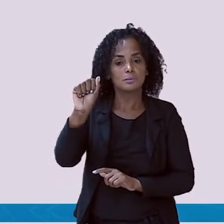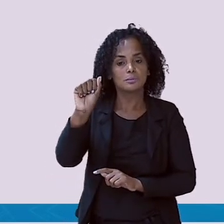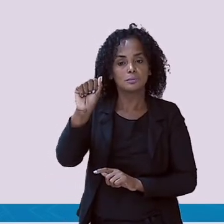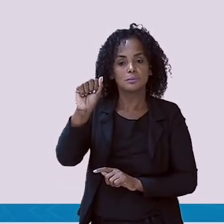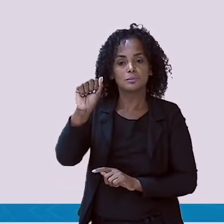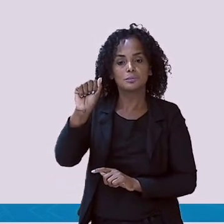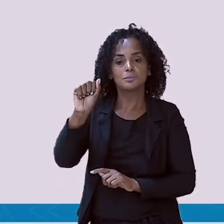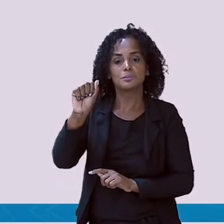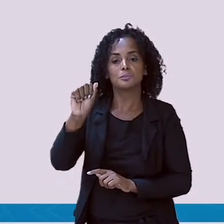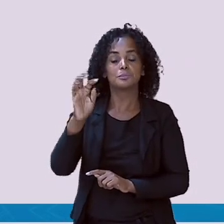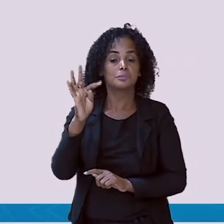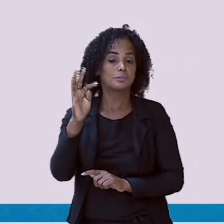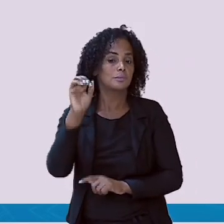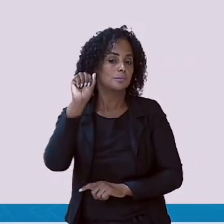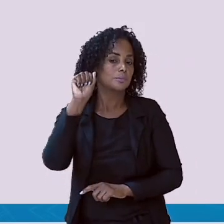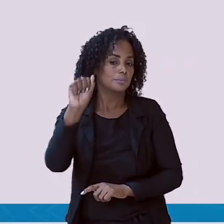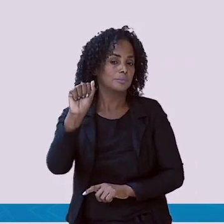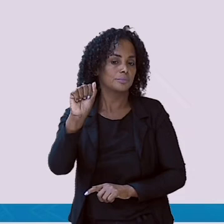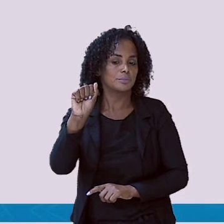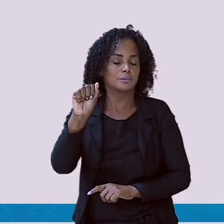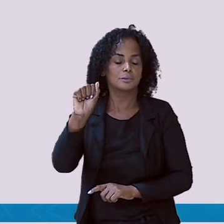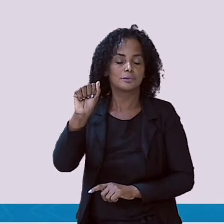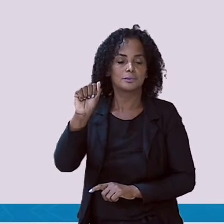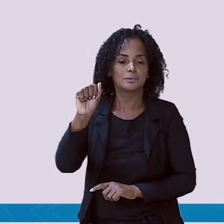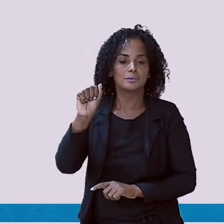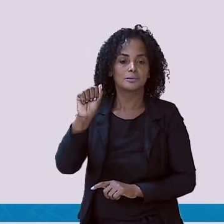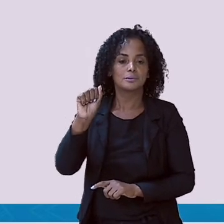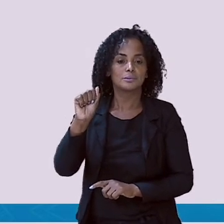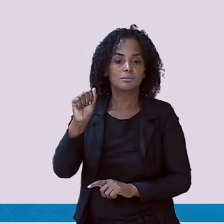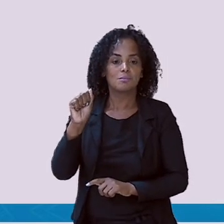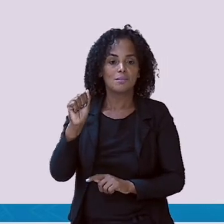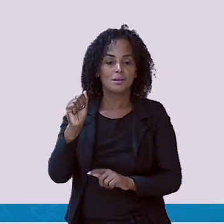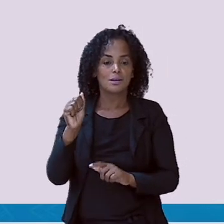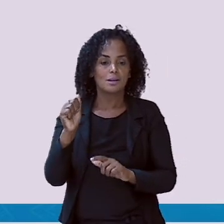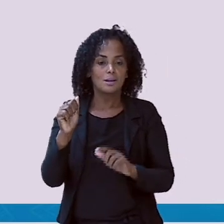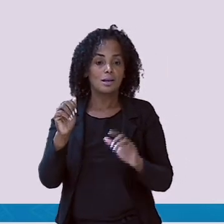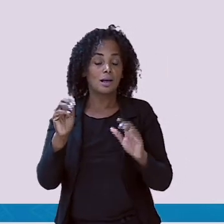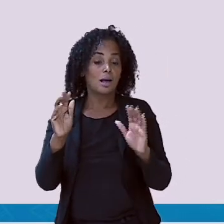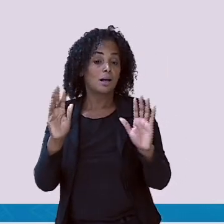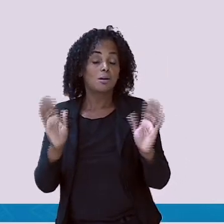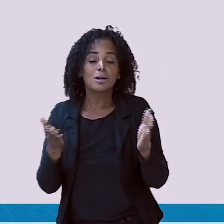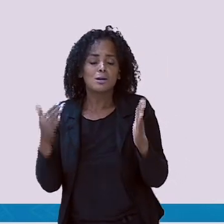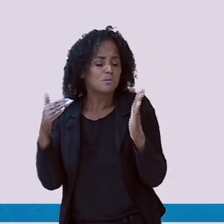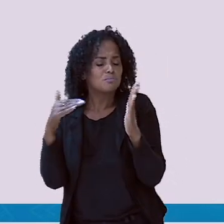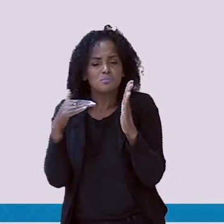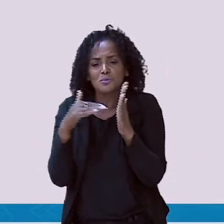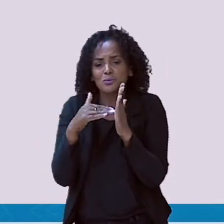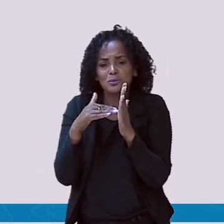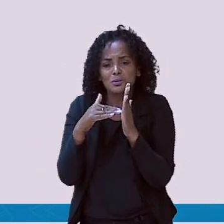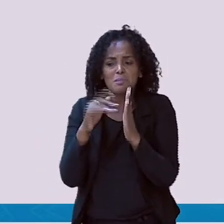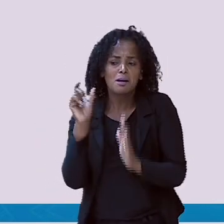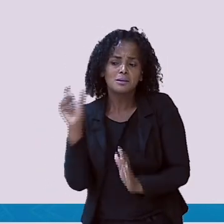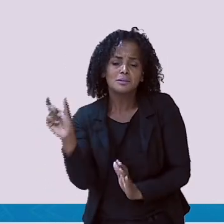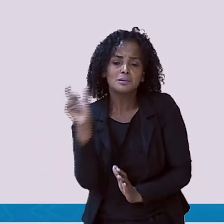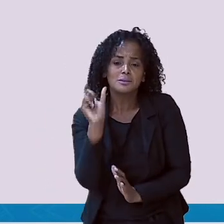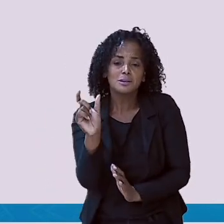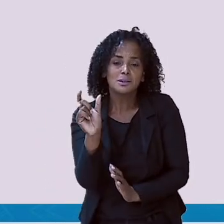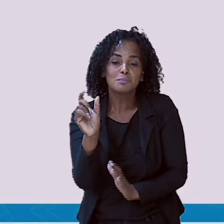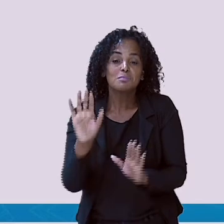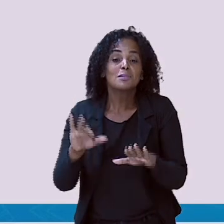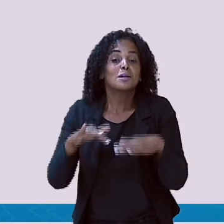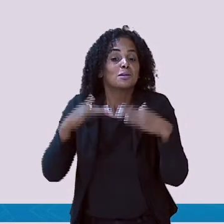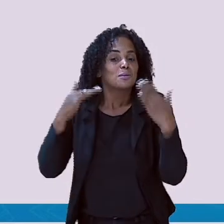Tá. Muito bem. Agora, a última sílaba Tá. Tu. A sílaba